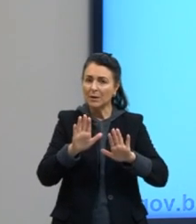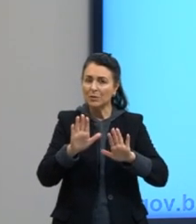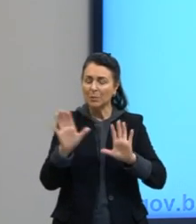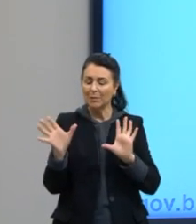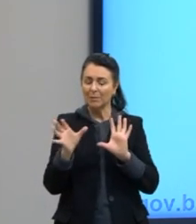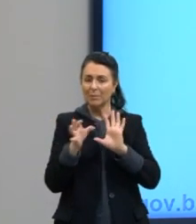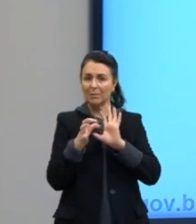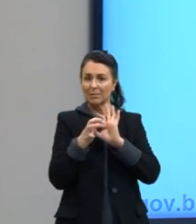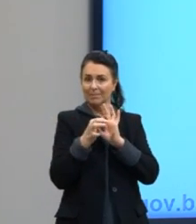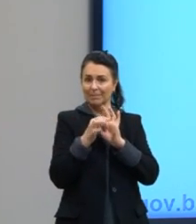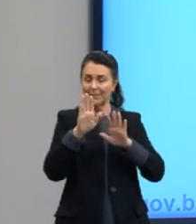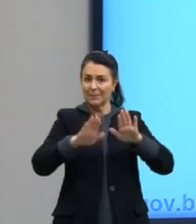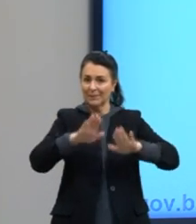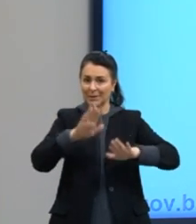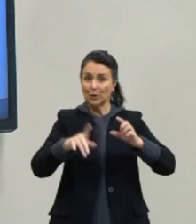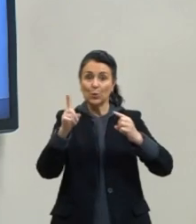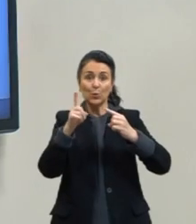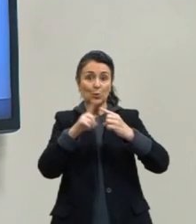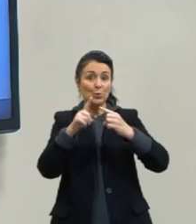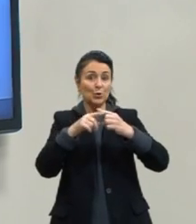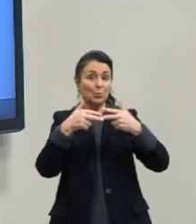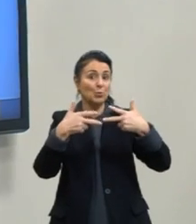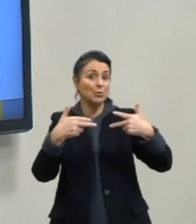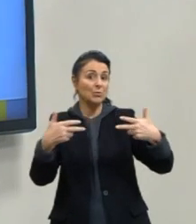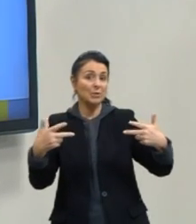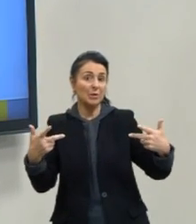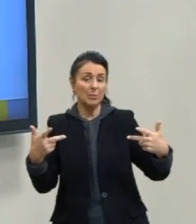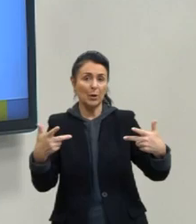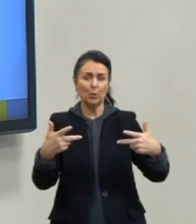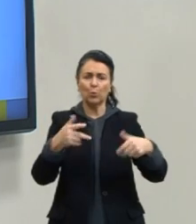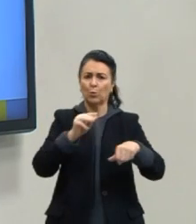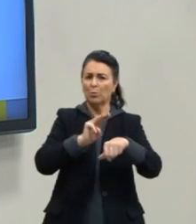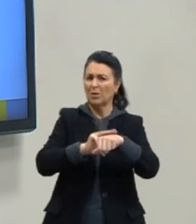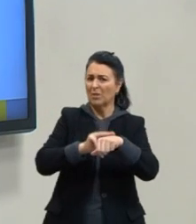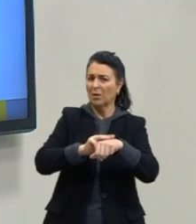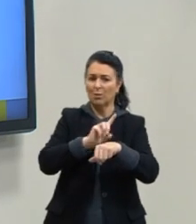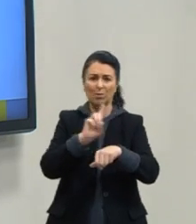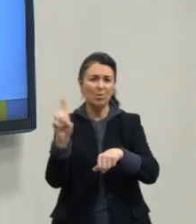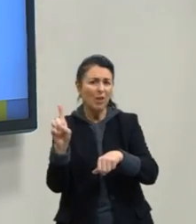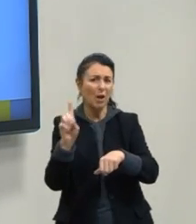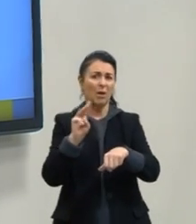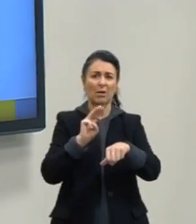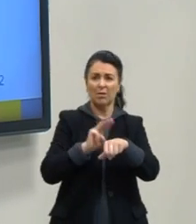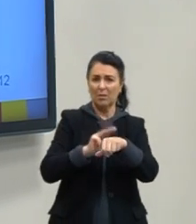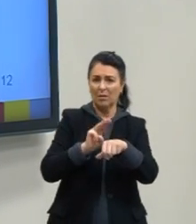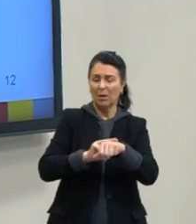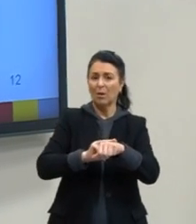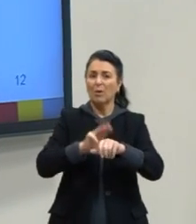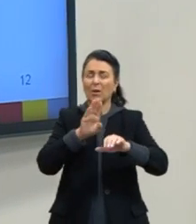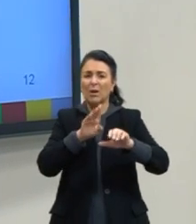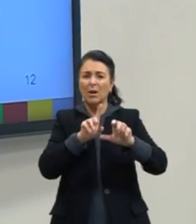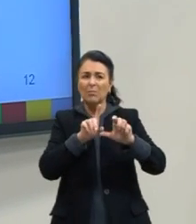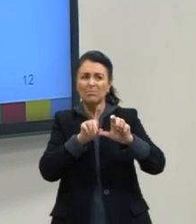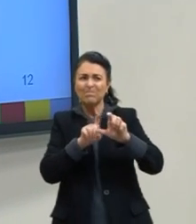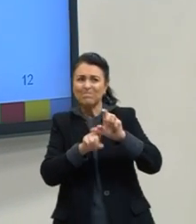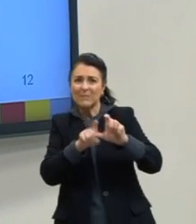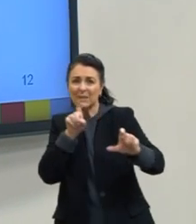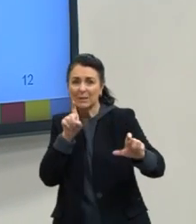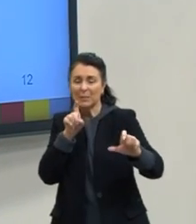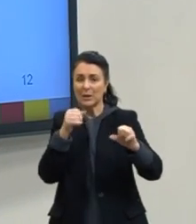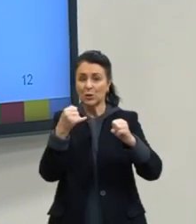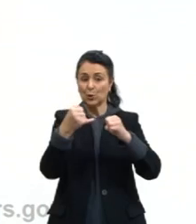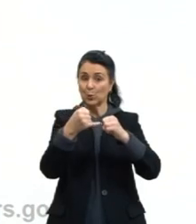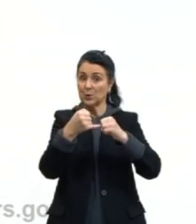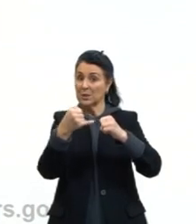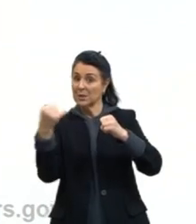depender o tipo de elemento, se eu estou trabalhando com metal, com a metal, vai depender dos íons,